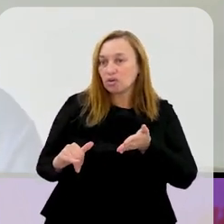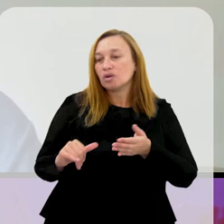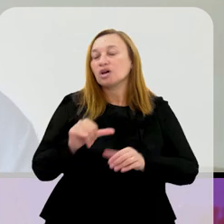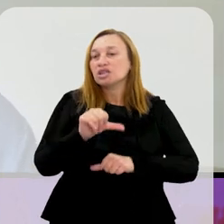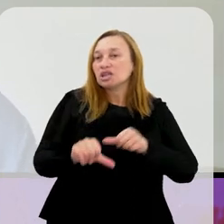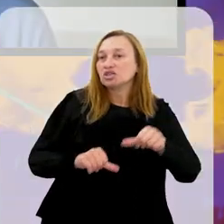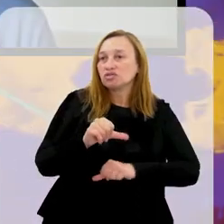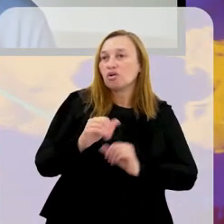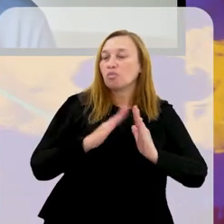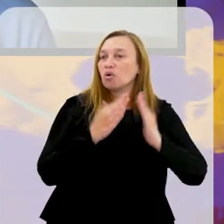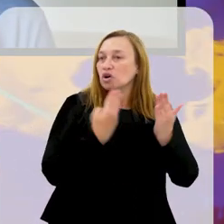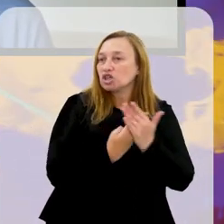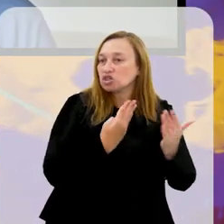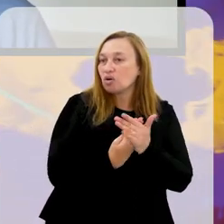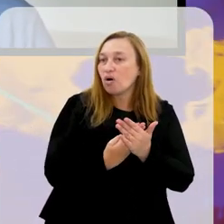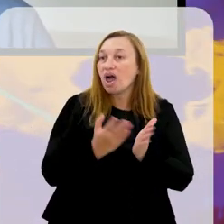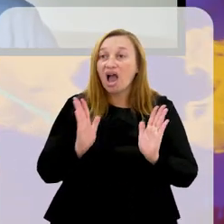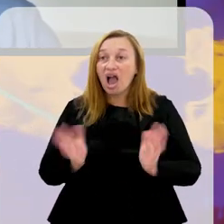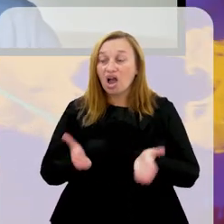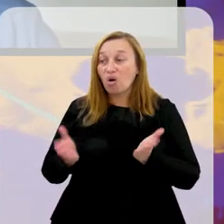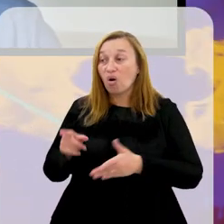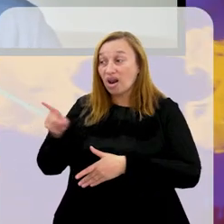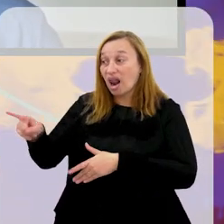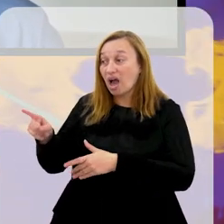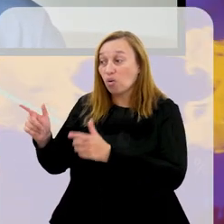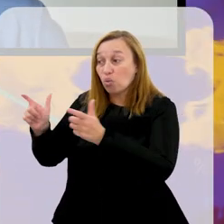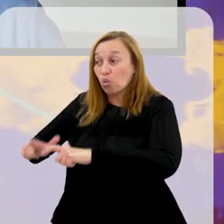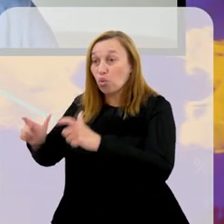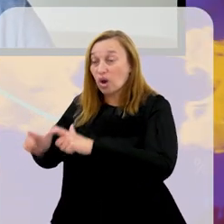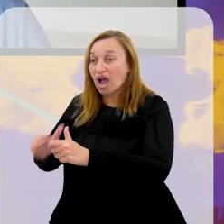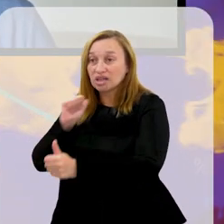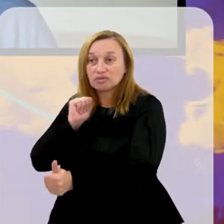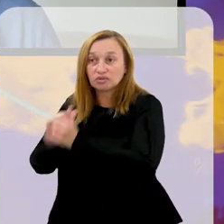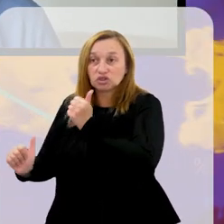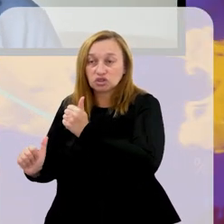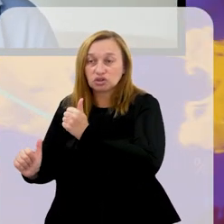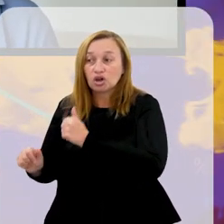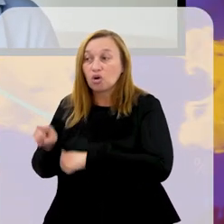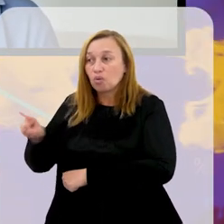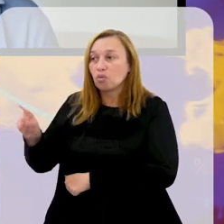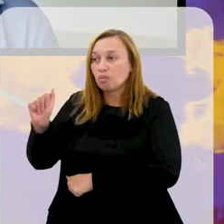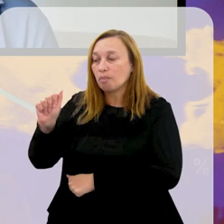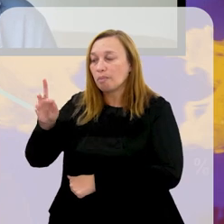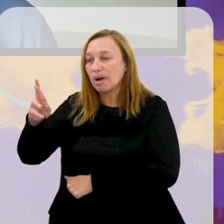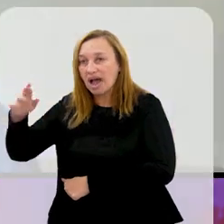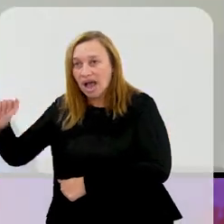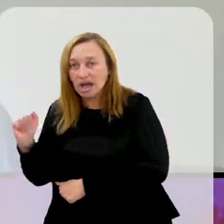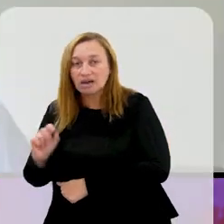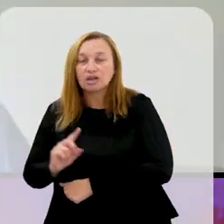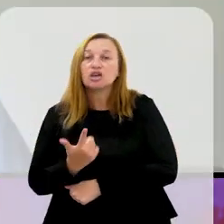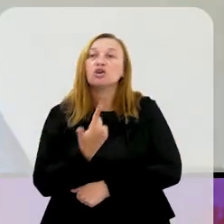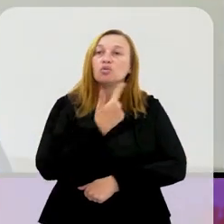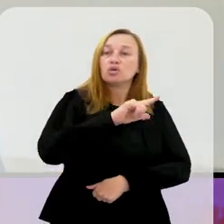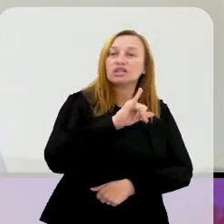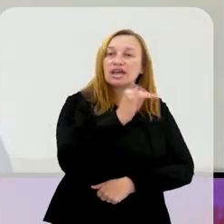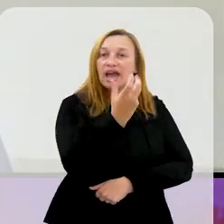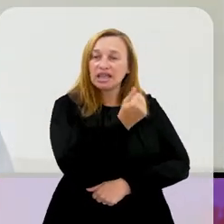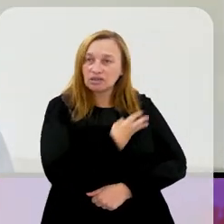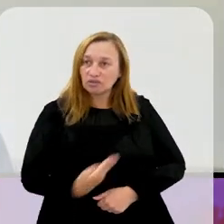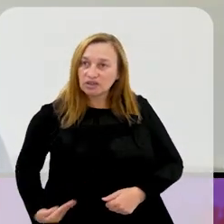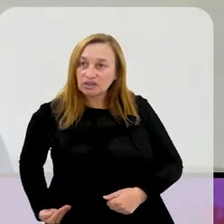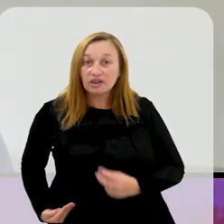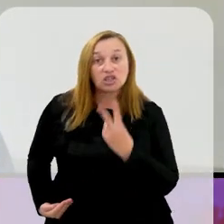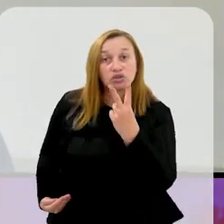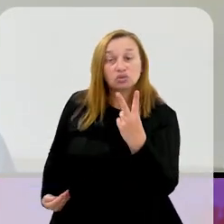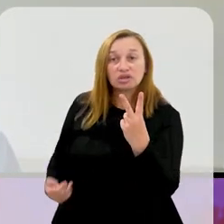arenas, montou escolas. Transforma aquele espaço ali num espaço de futebol. Faz um ali na Barra e outro lá na ilha do